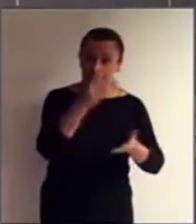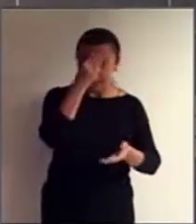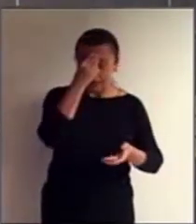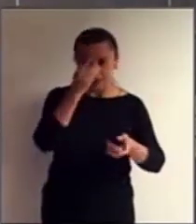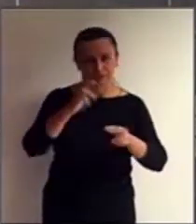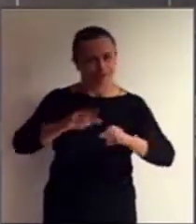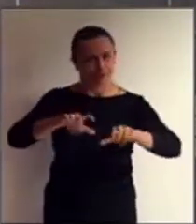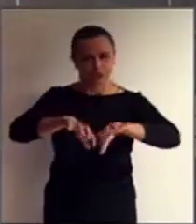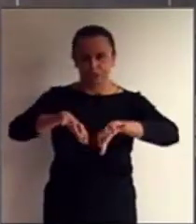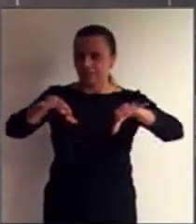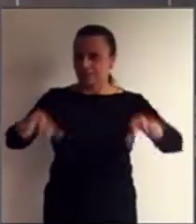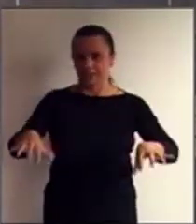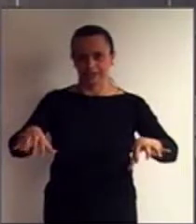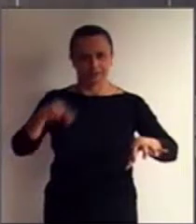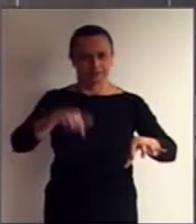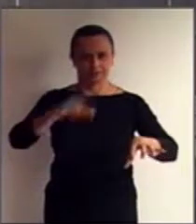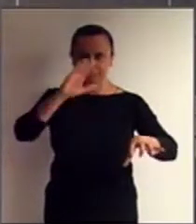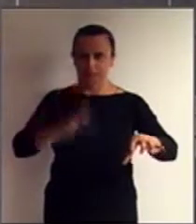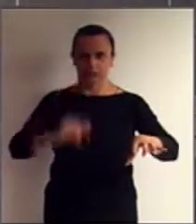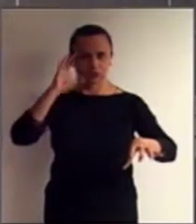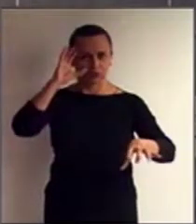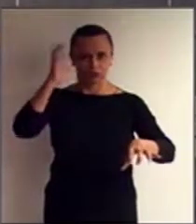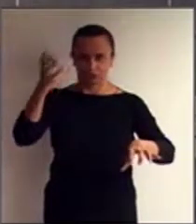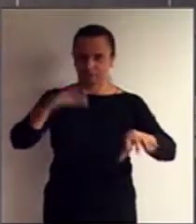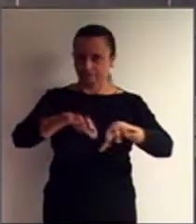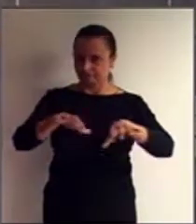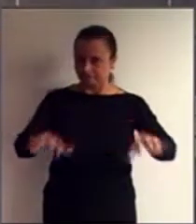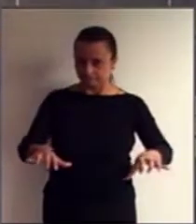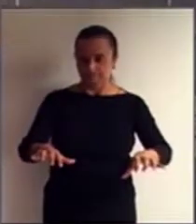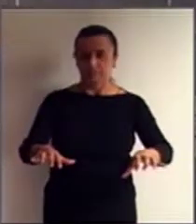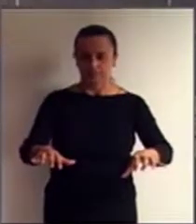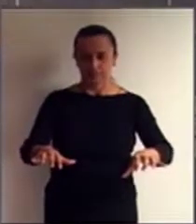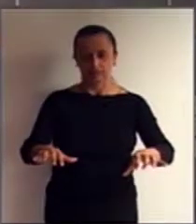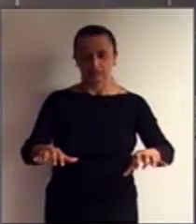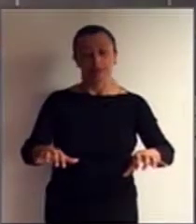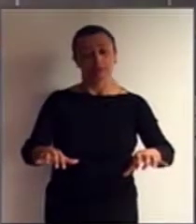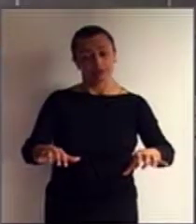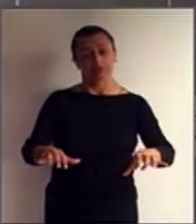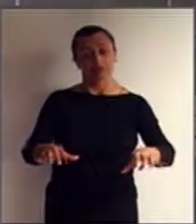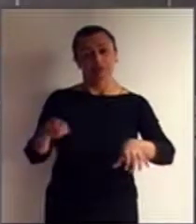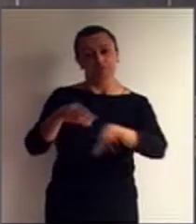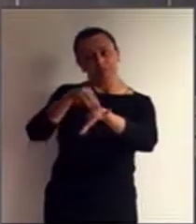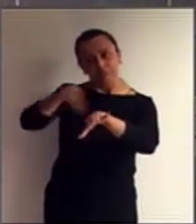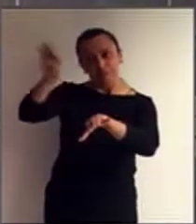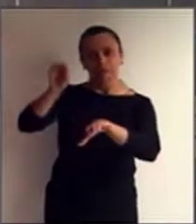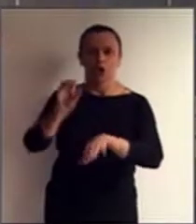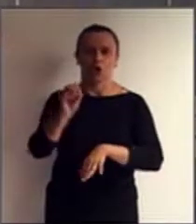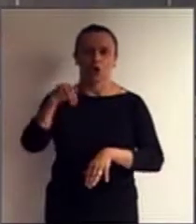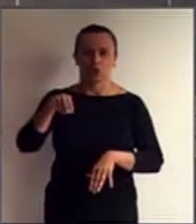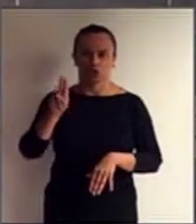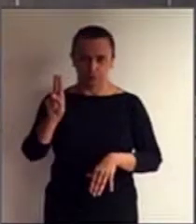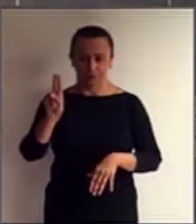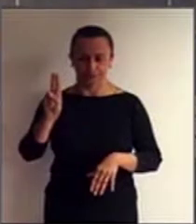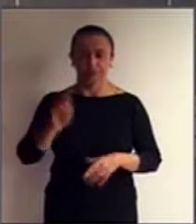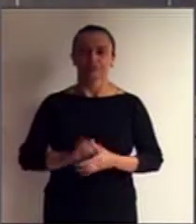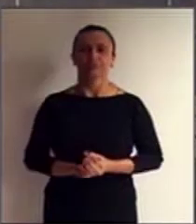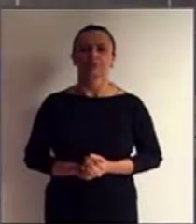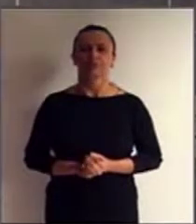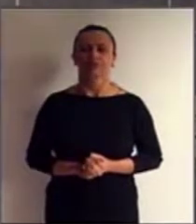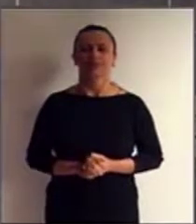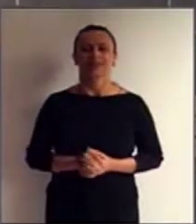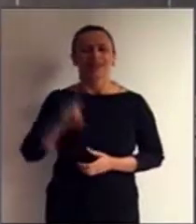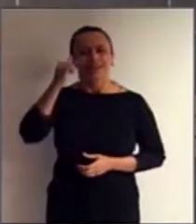para o âmbito da Organização das Nações Unidas. E para não